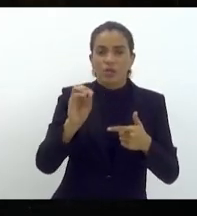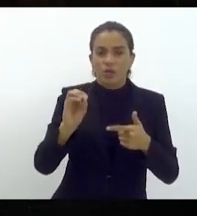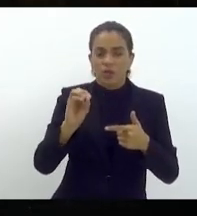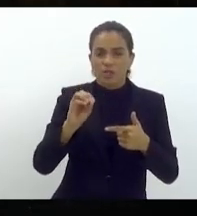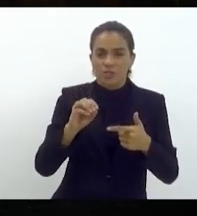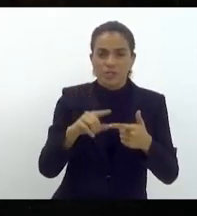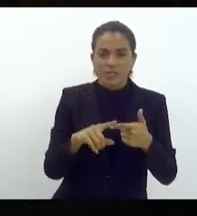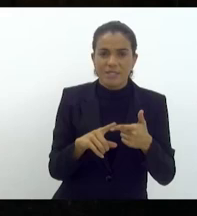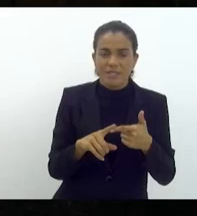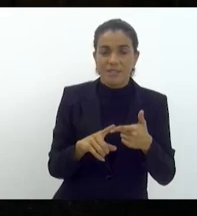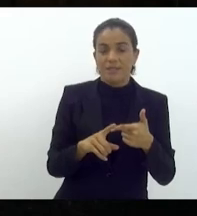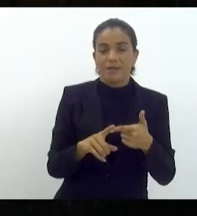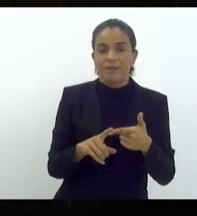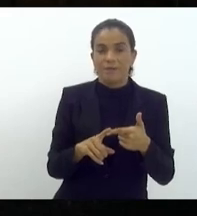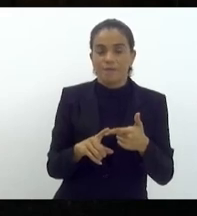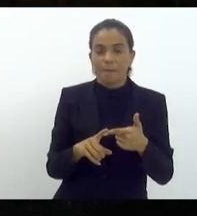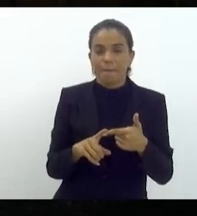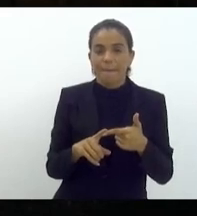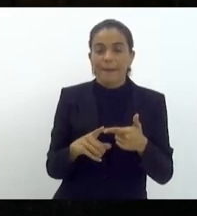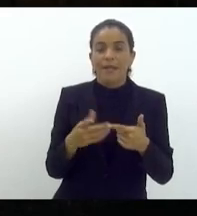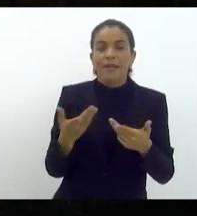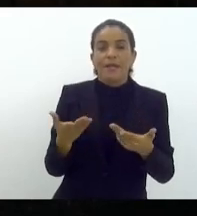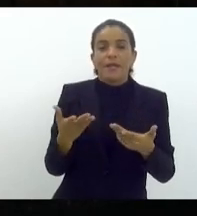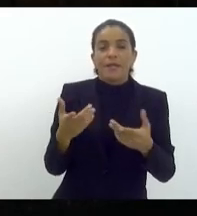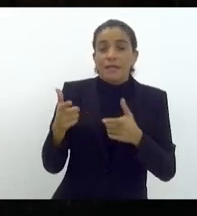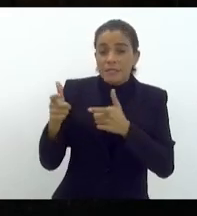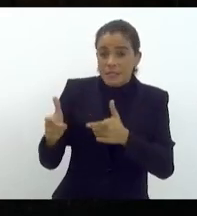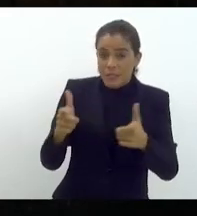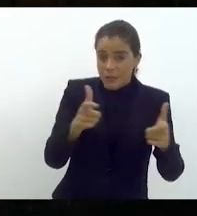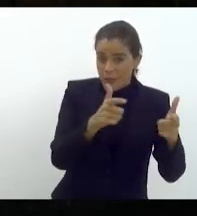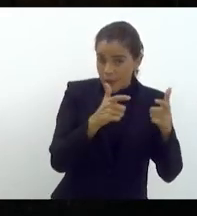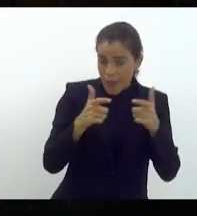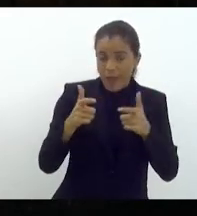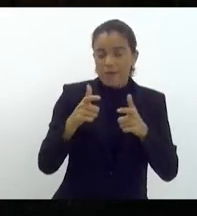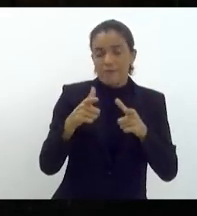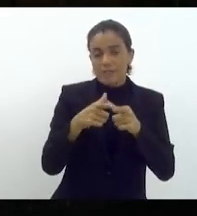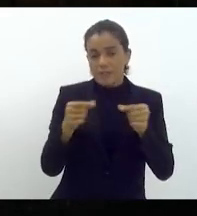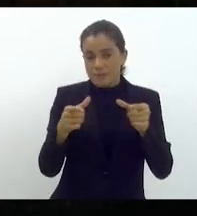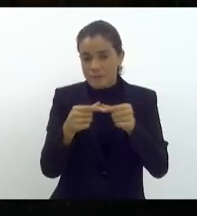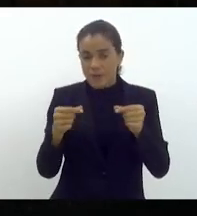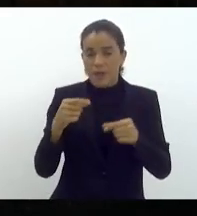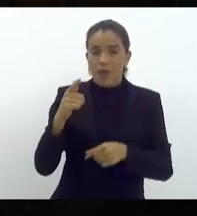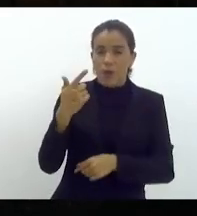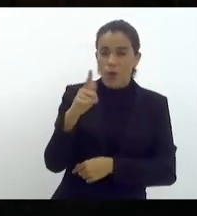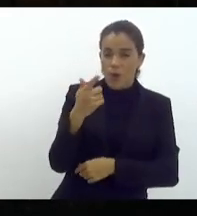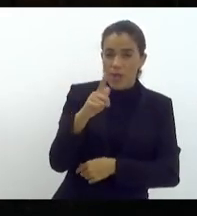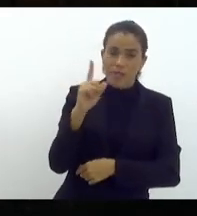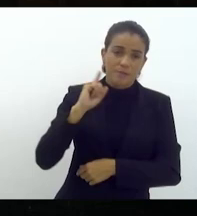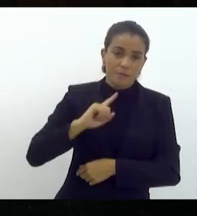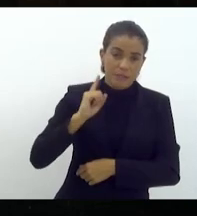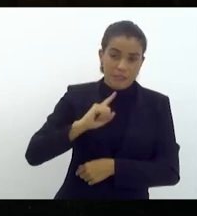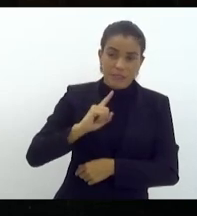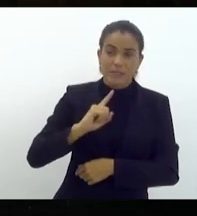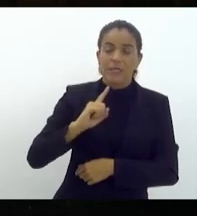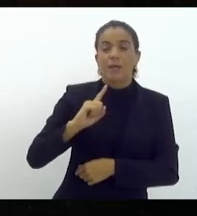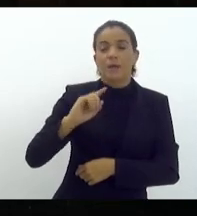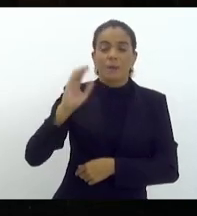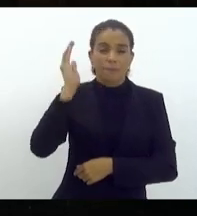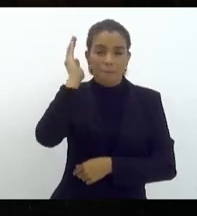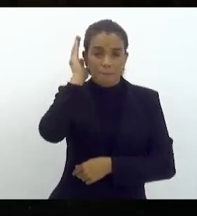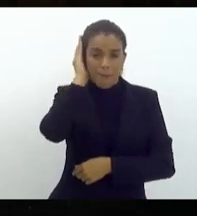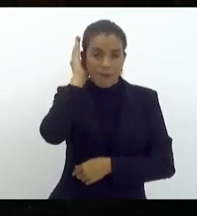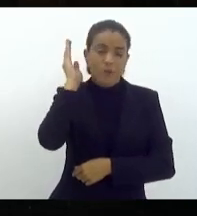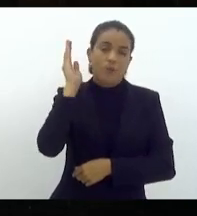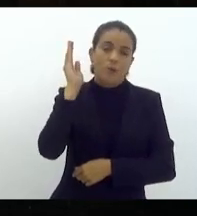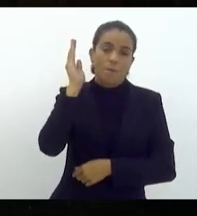Destas 11 unidades da federação, Distrito Federal, Espírito Santo, Goiás, Minas, Mato Grosso,